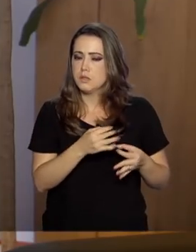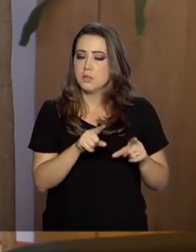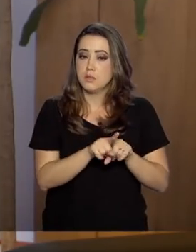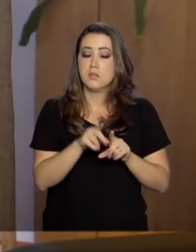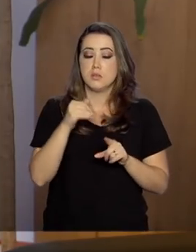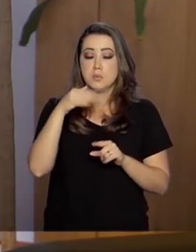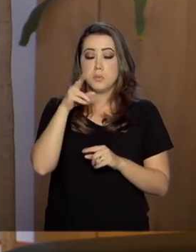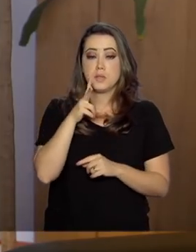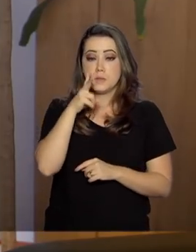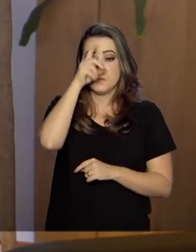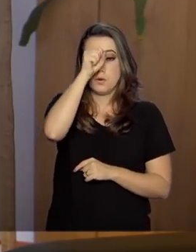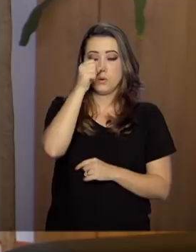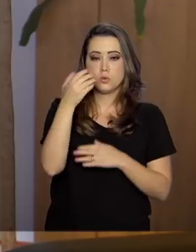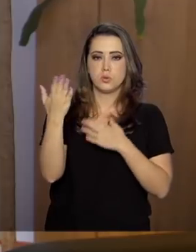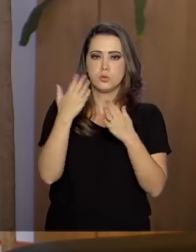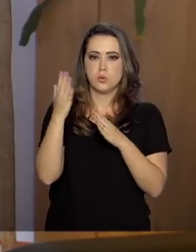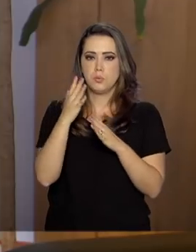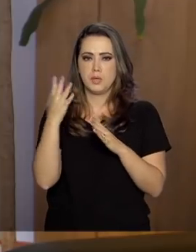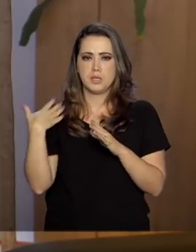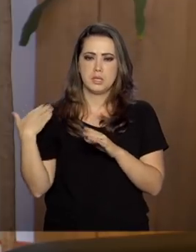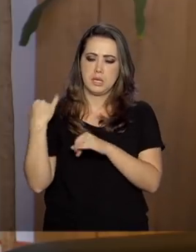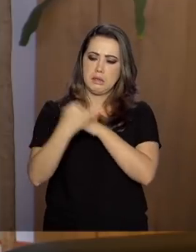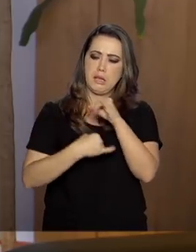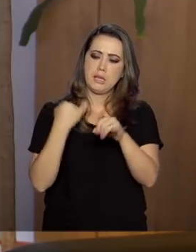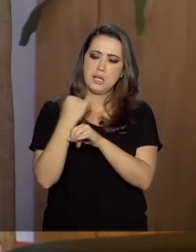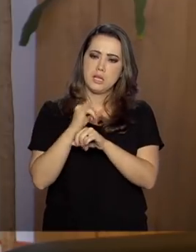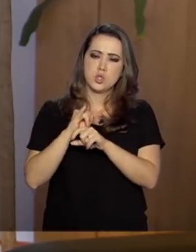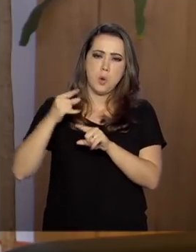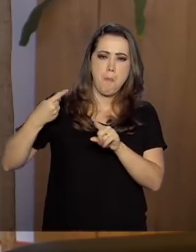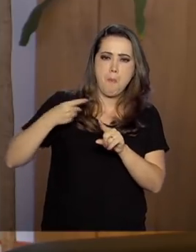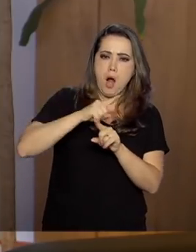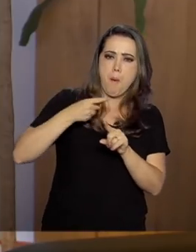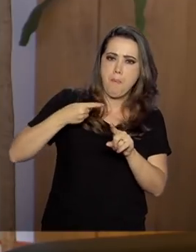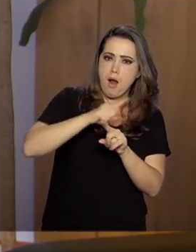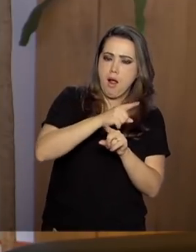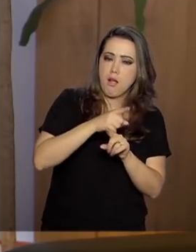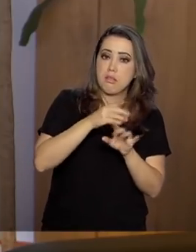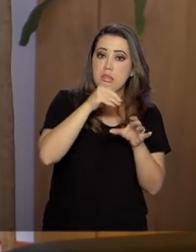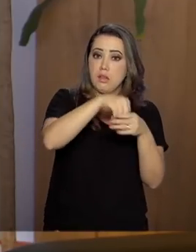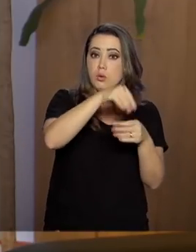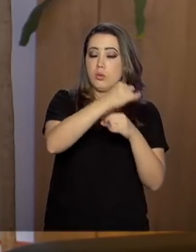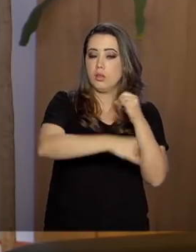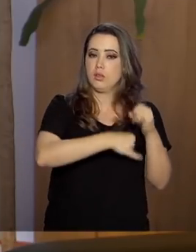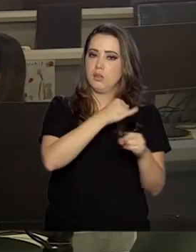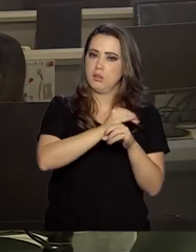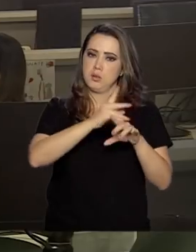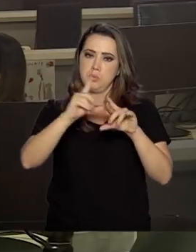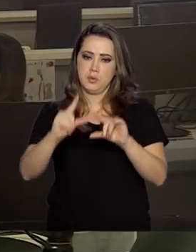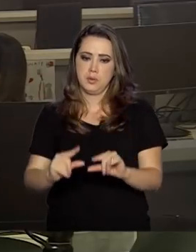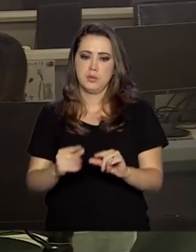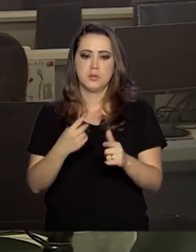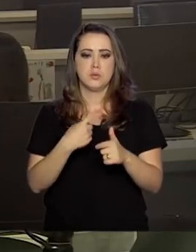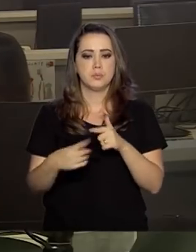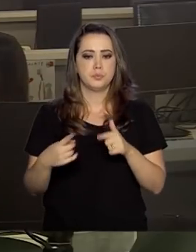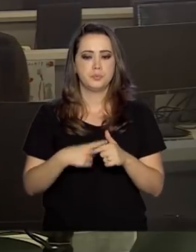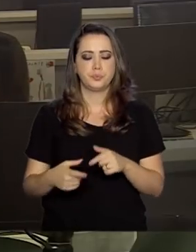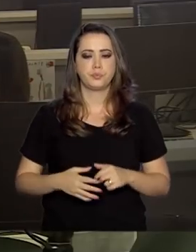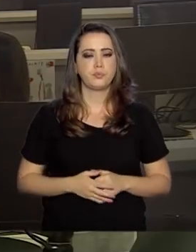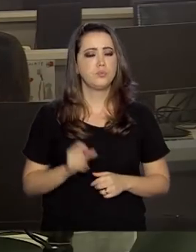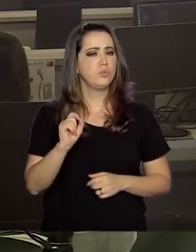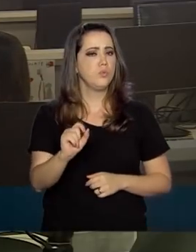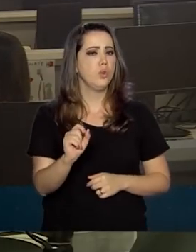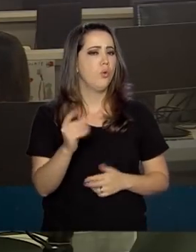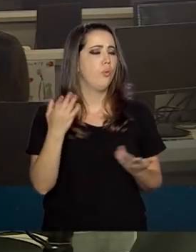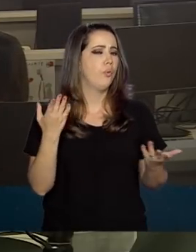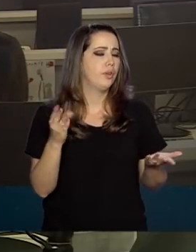ser mais resistente a ataques cibernéticos. E assim, ter muito menos danos, muito menos perdas. E aí você me pergunta o que